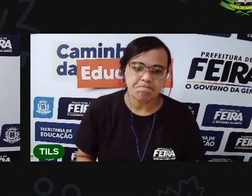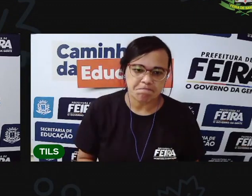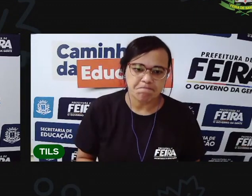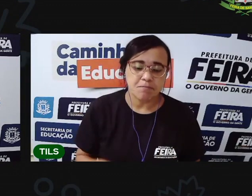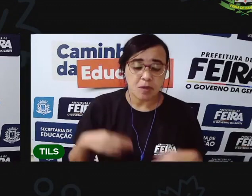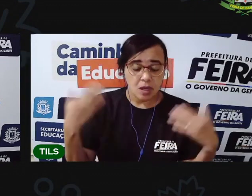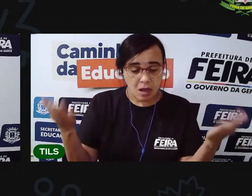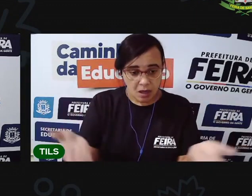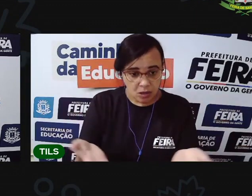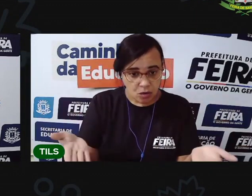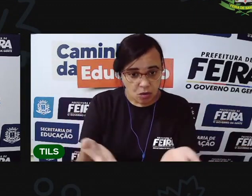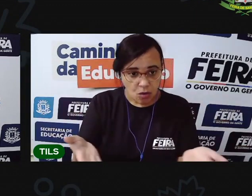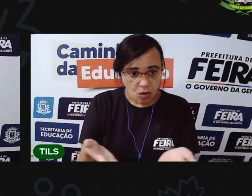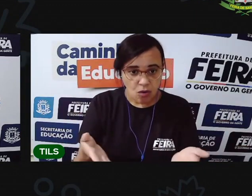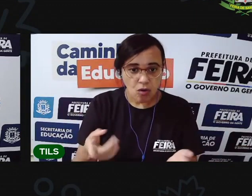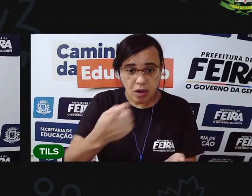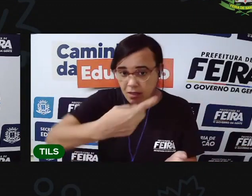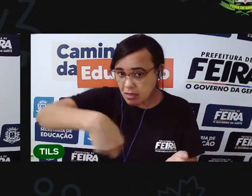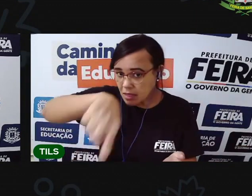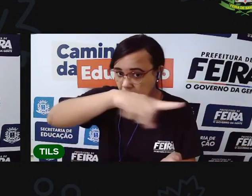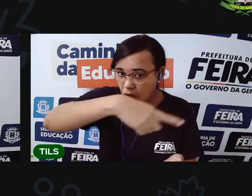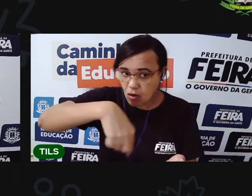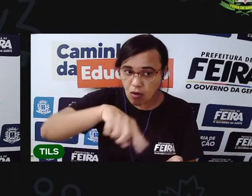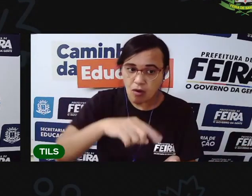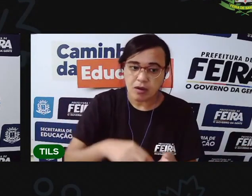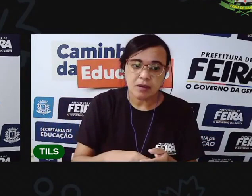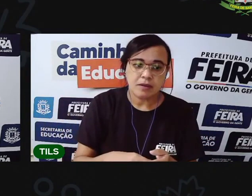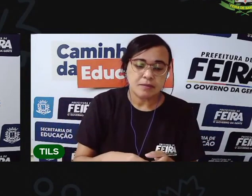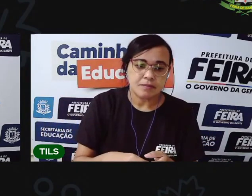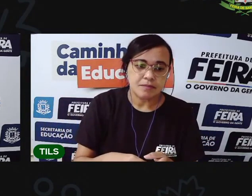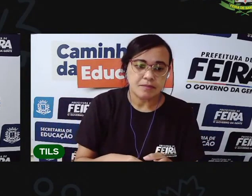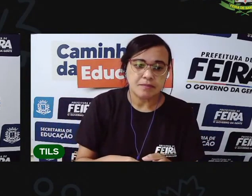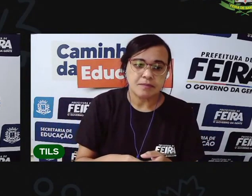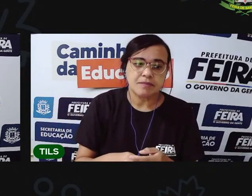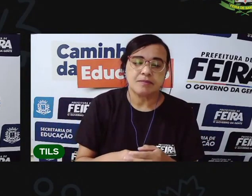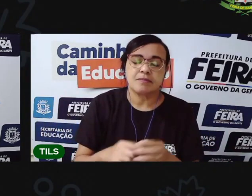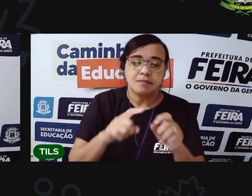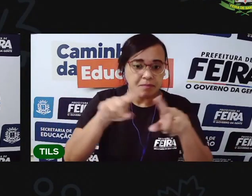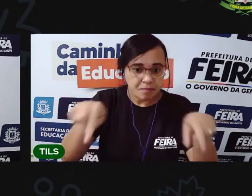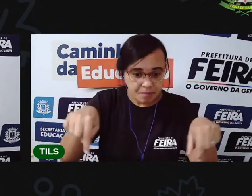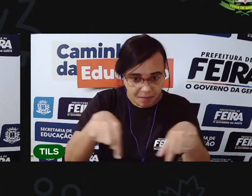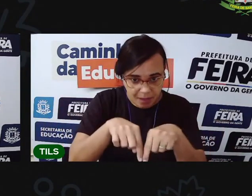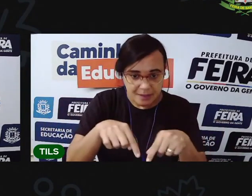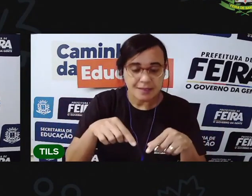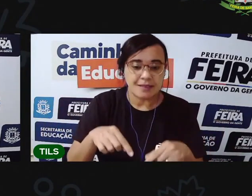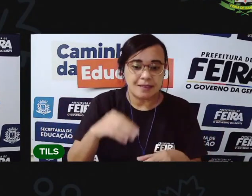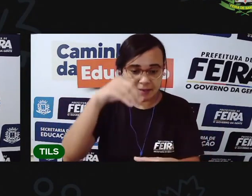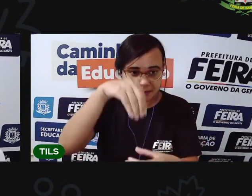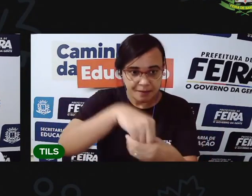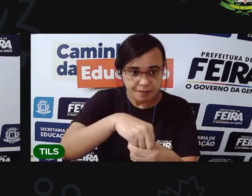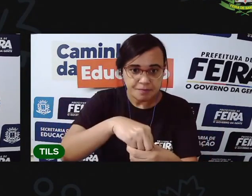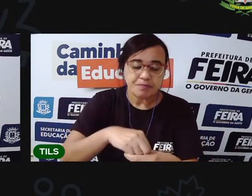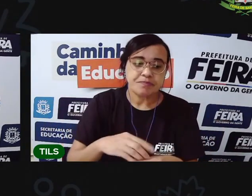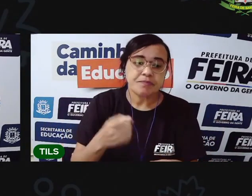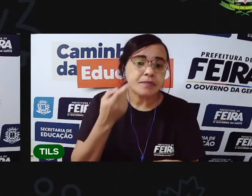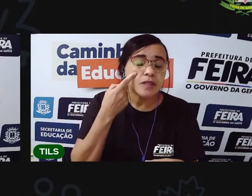Agora, a gente vai voltar aqui para a nossa aula e vocês